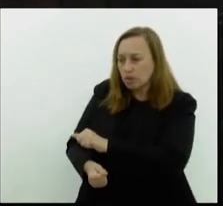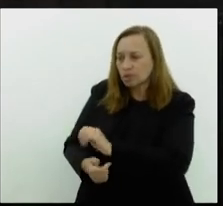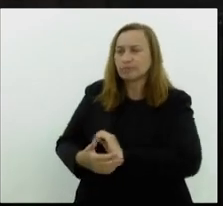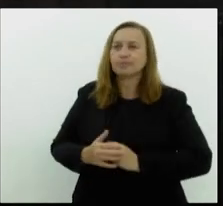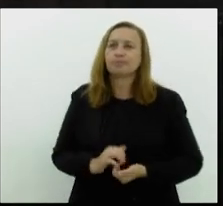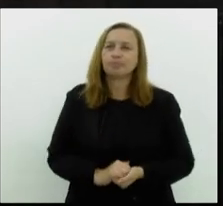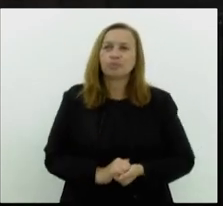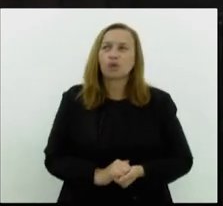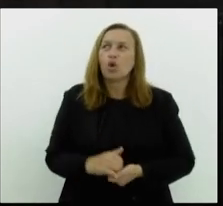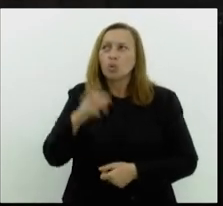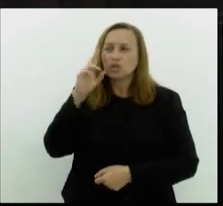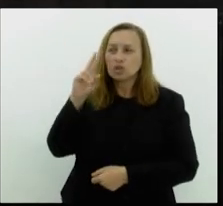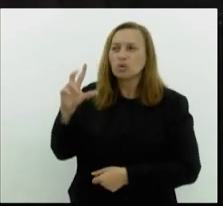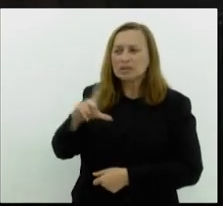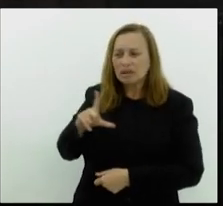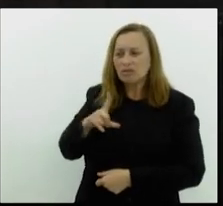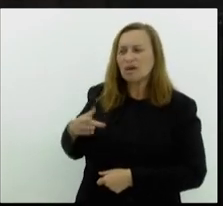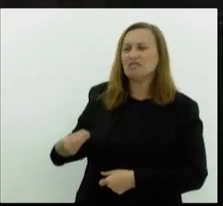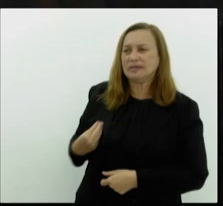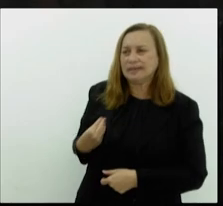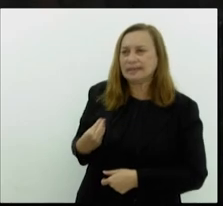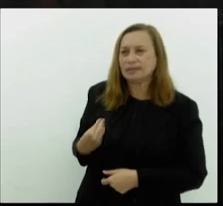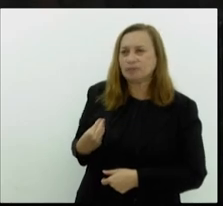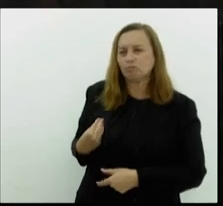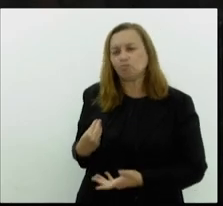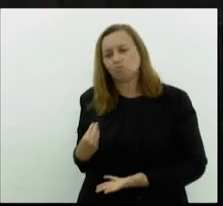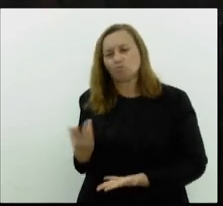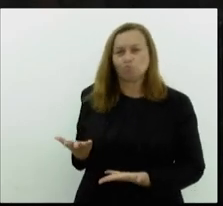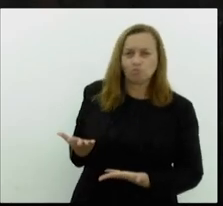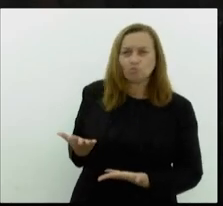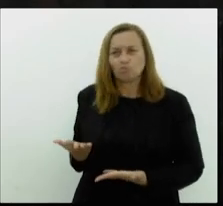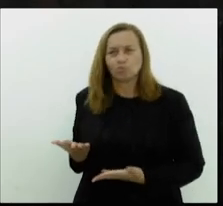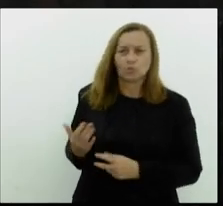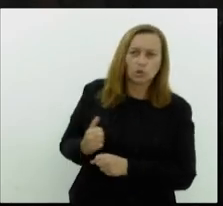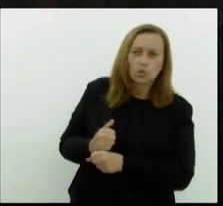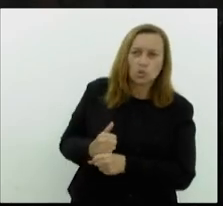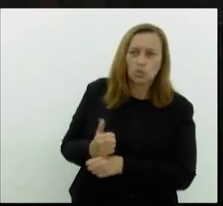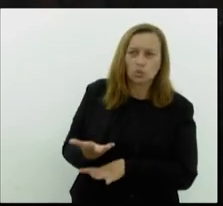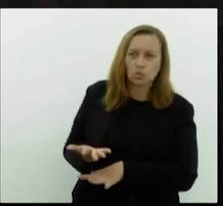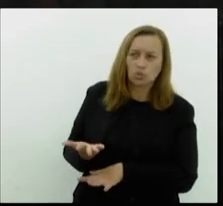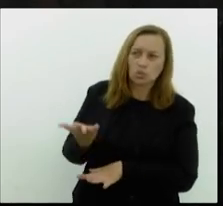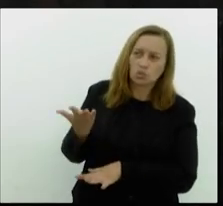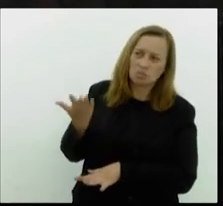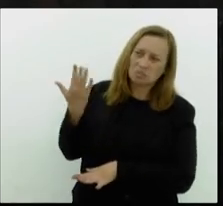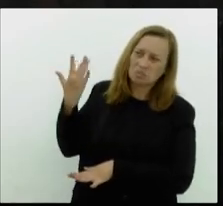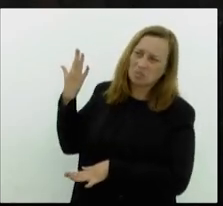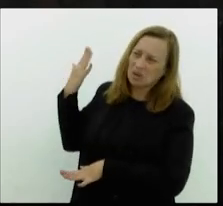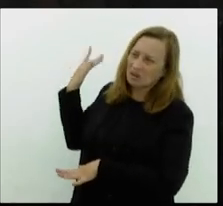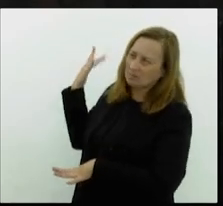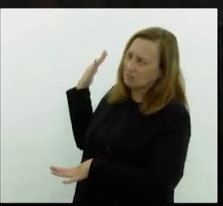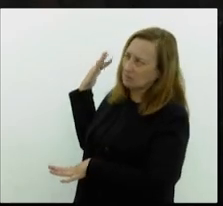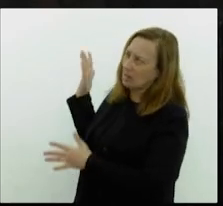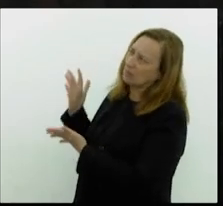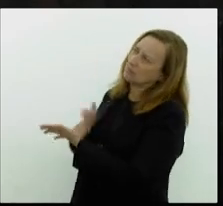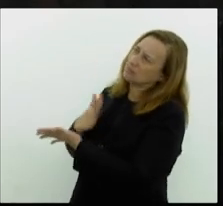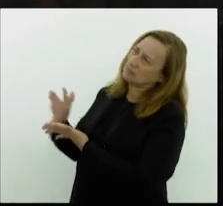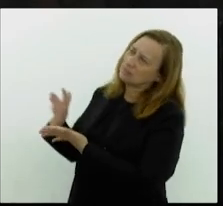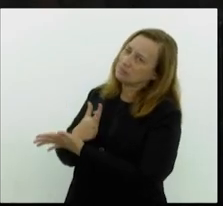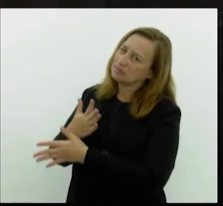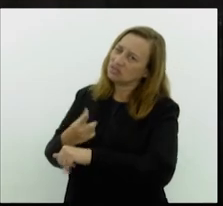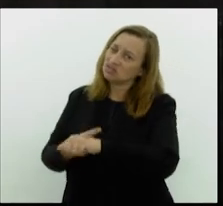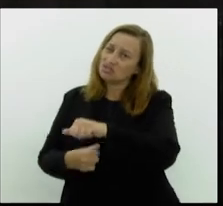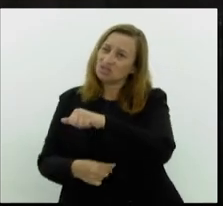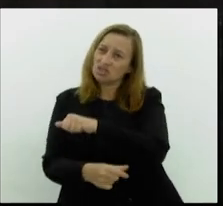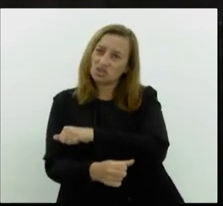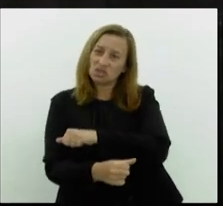O senhor teve uma vida, alguns anos atrás, não sei se ainda tem, de investidor,